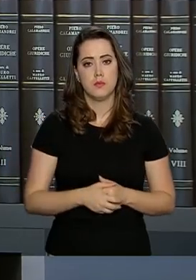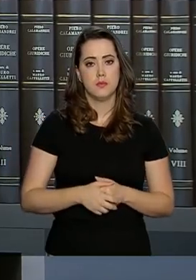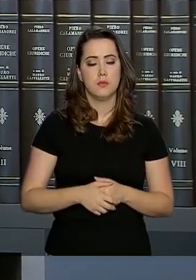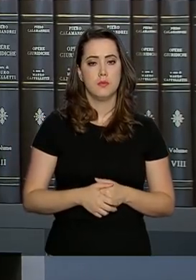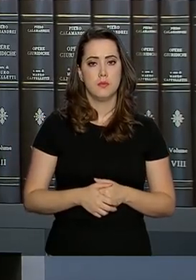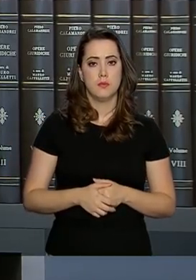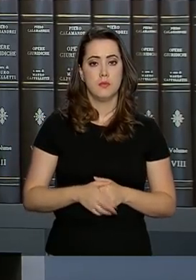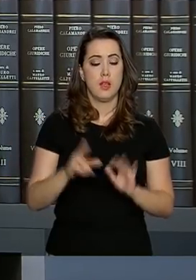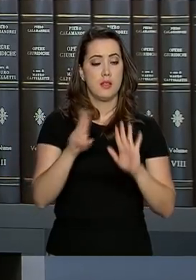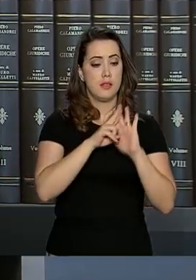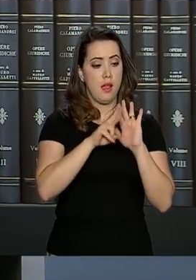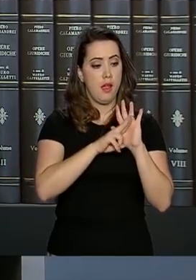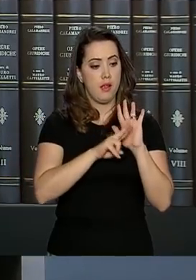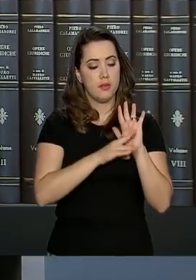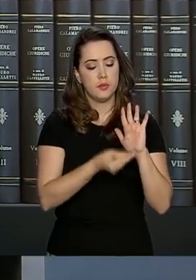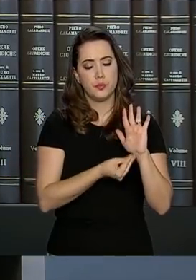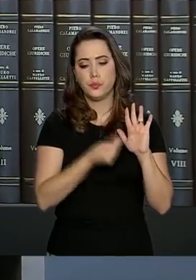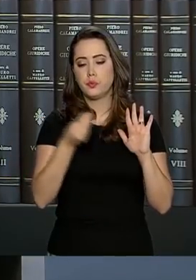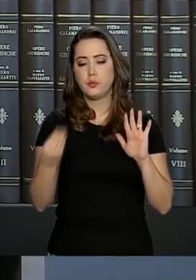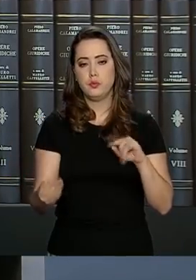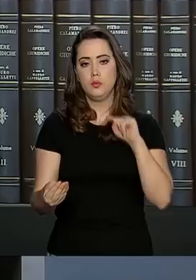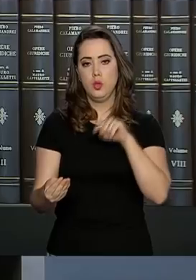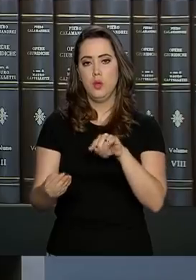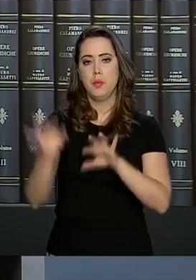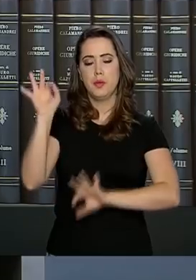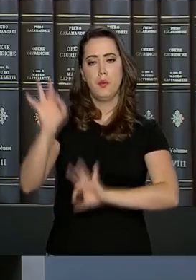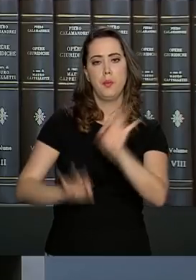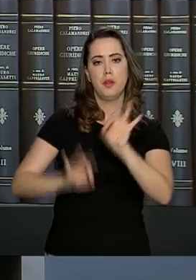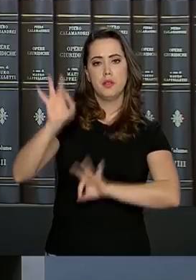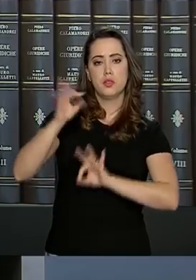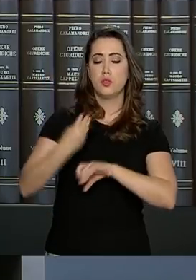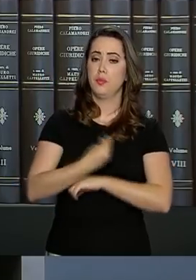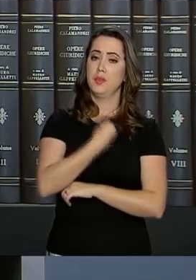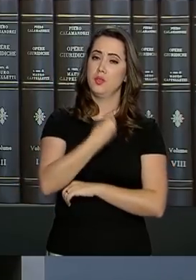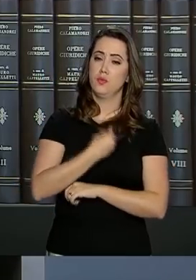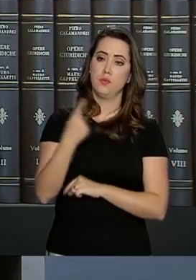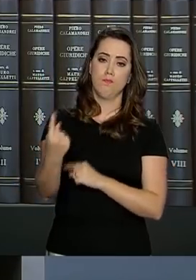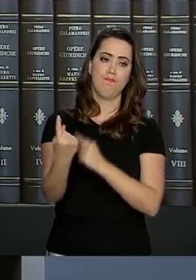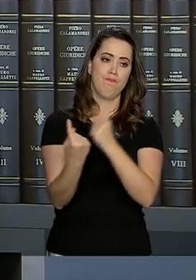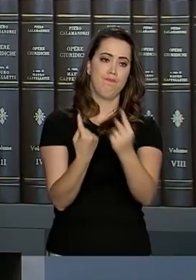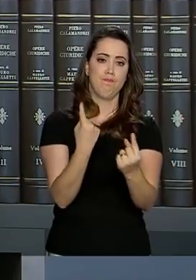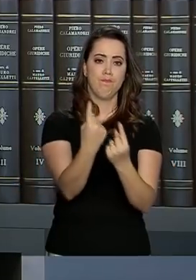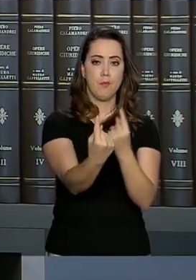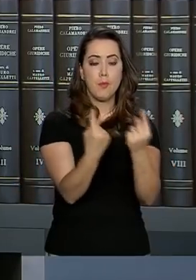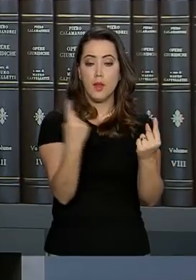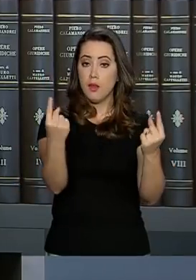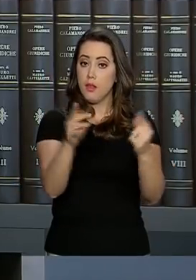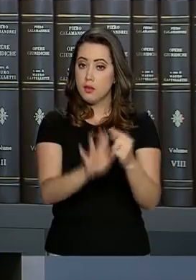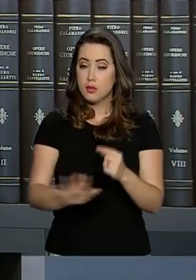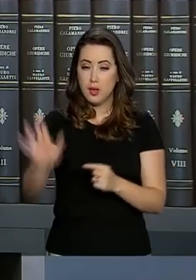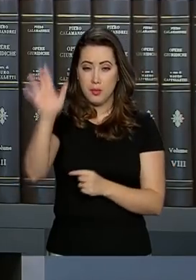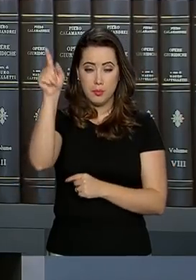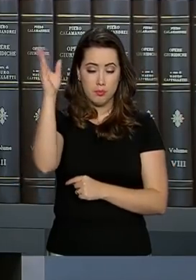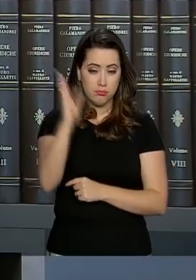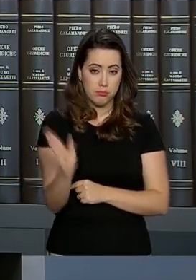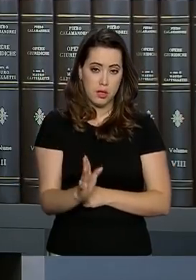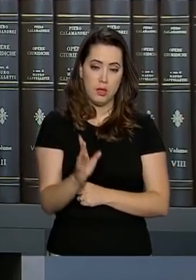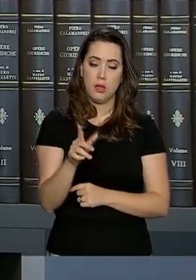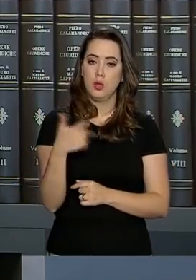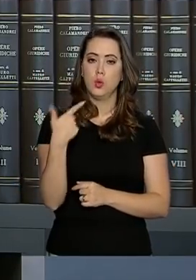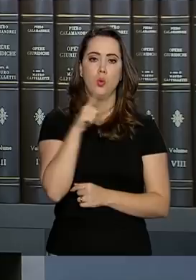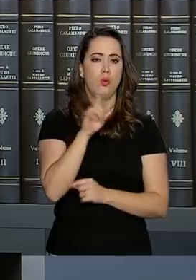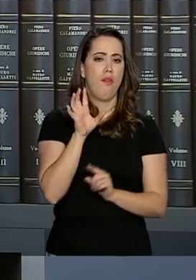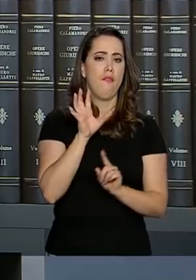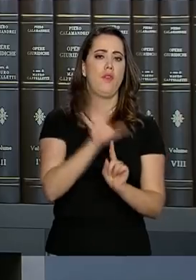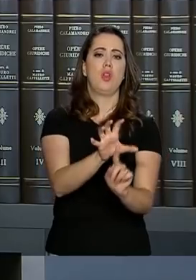transição, elas são trazidas para que os planejamentos de vida individuais de cada um dos segurados não sejam